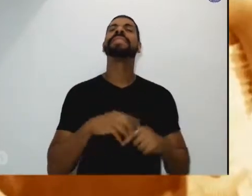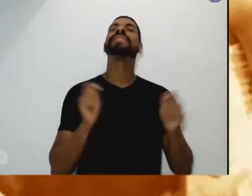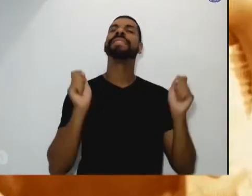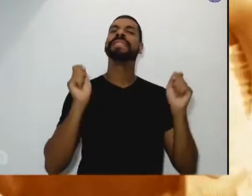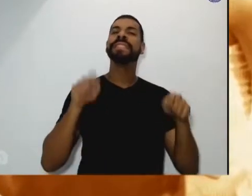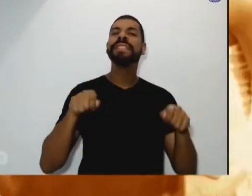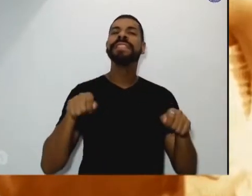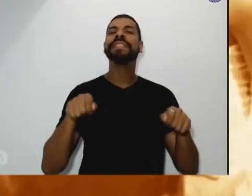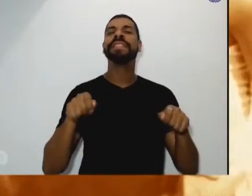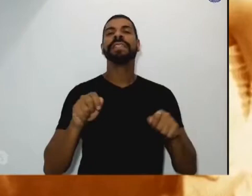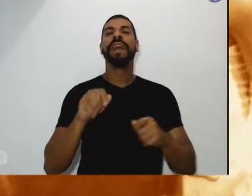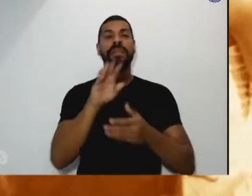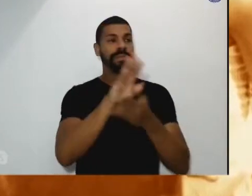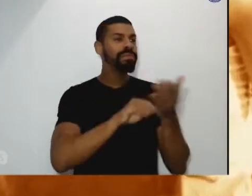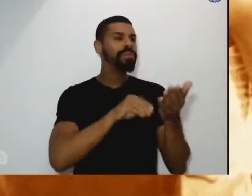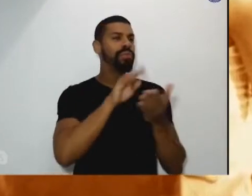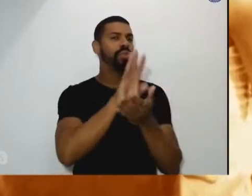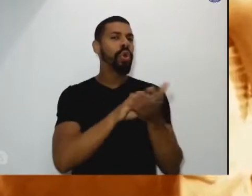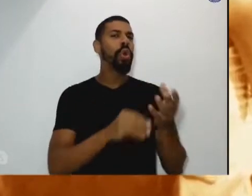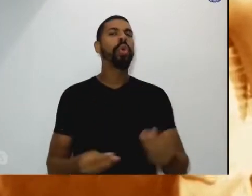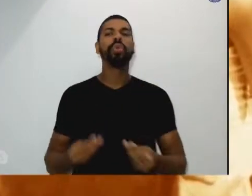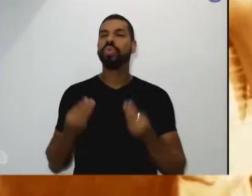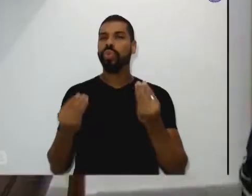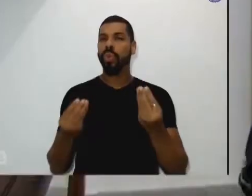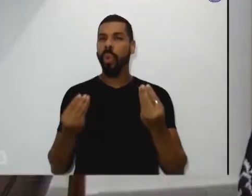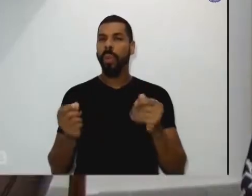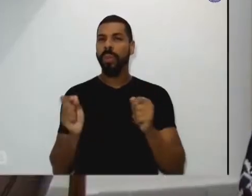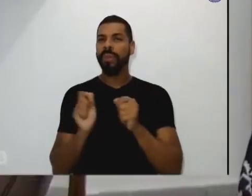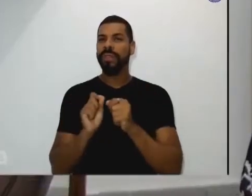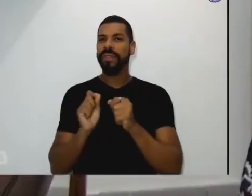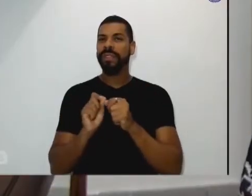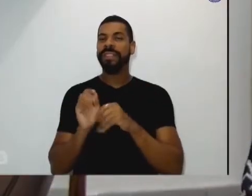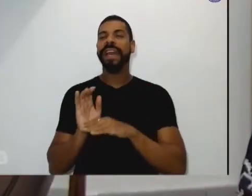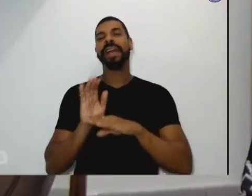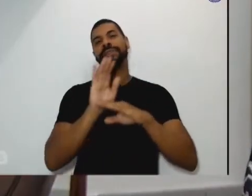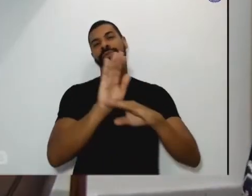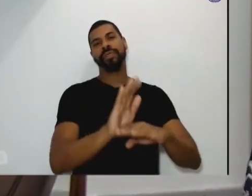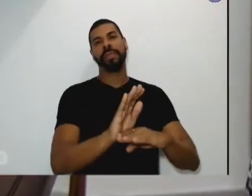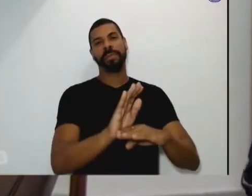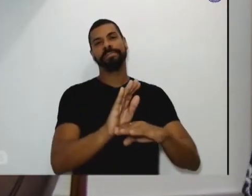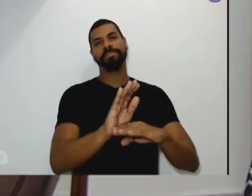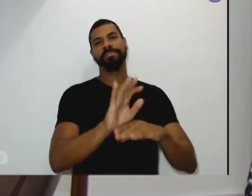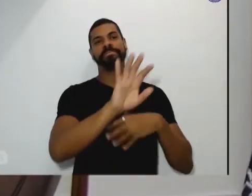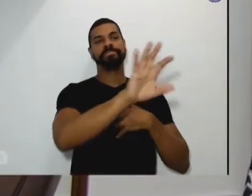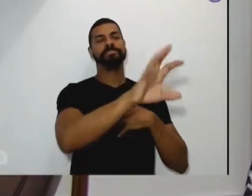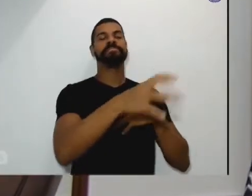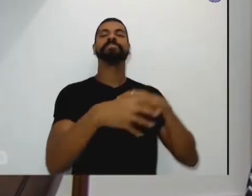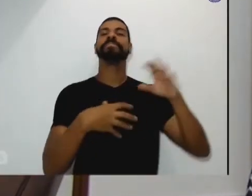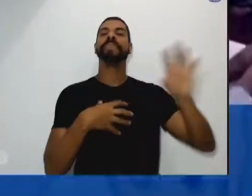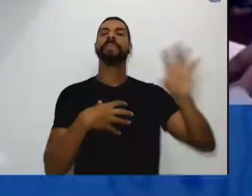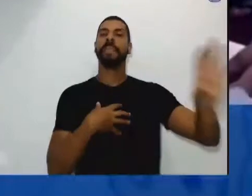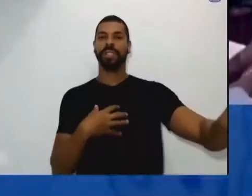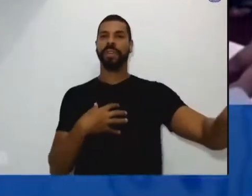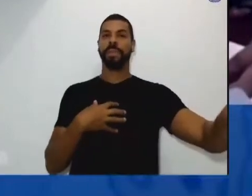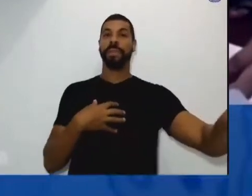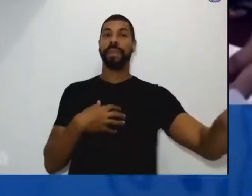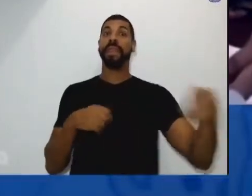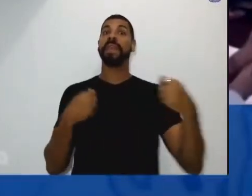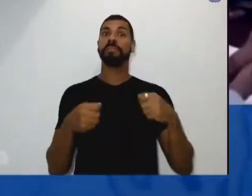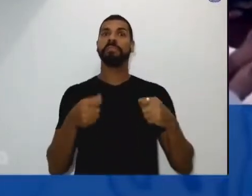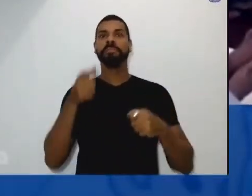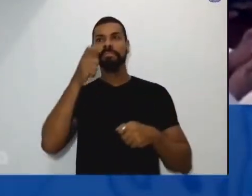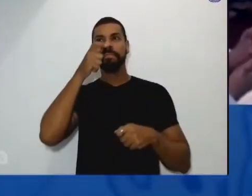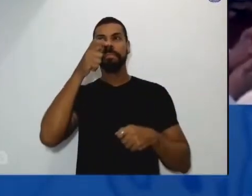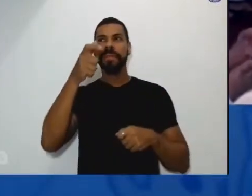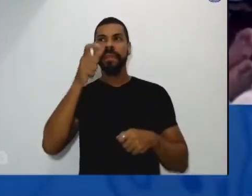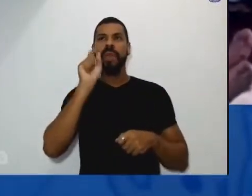nós, de como a gente deve ajudar, colocar no lugar do outro, ver a necessidade e